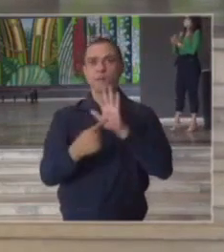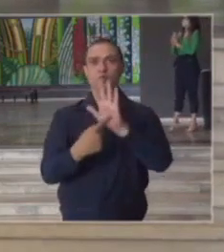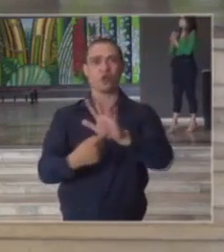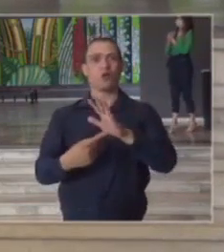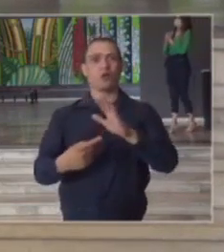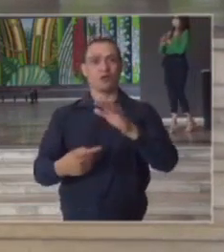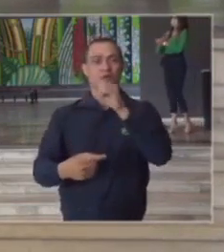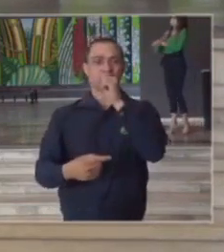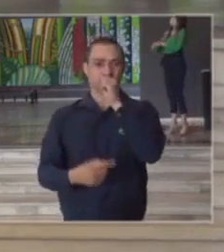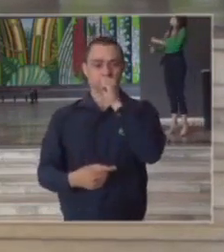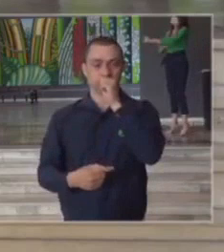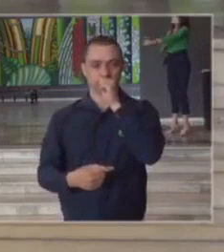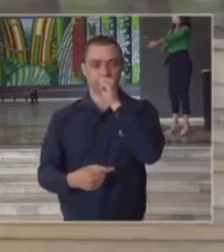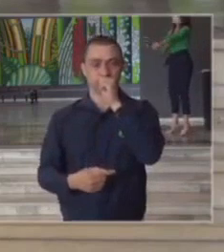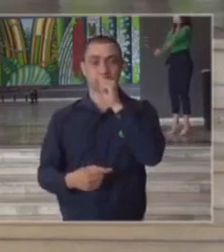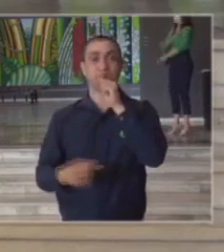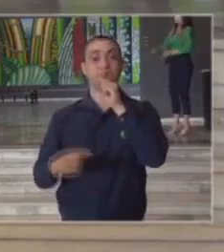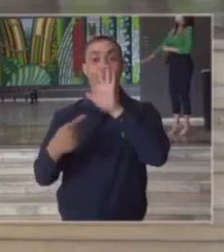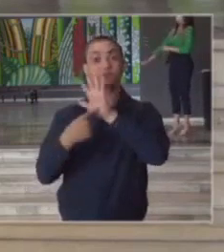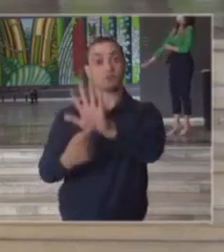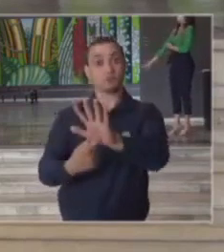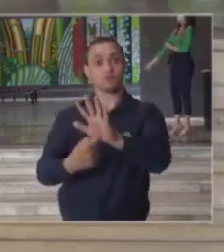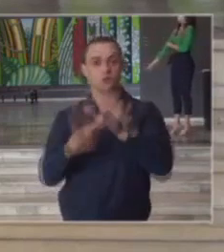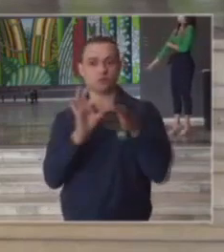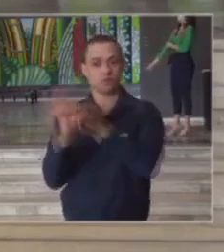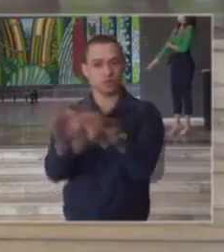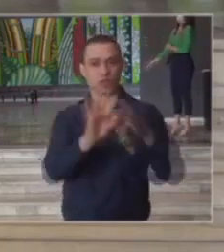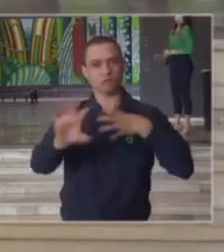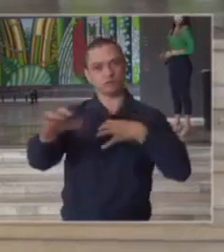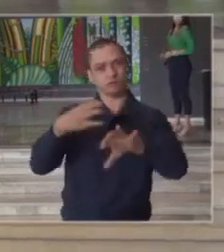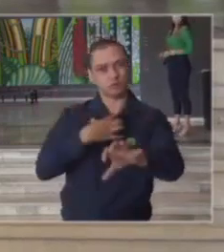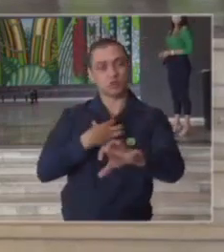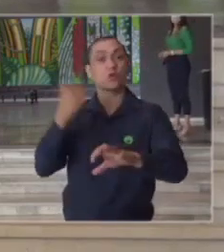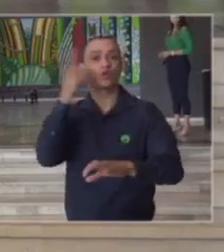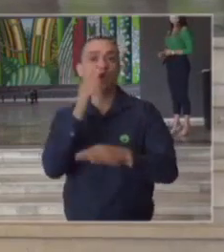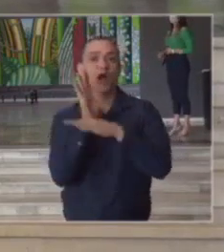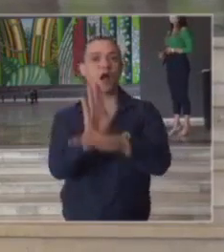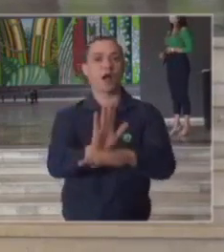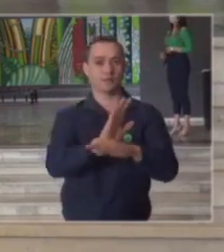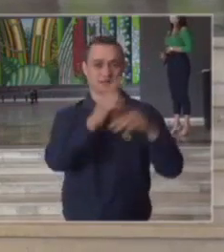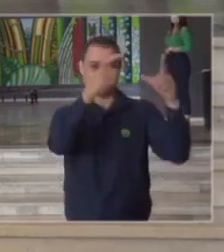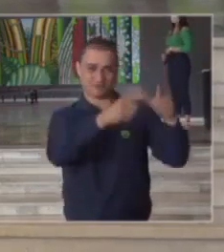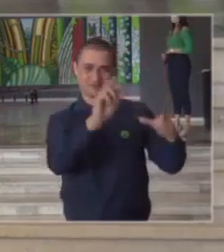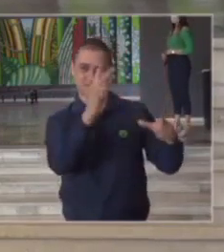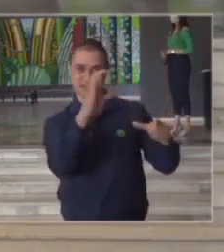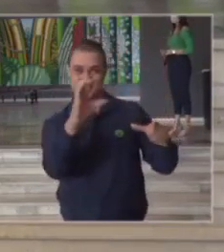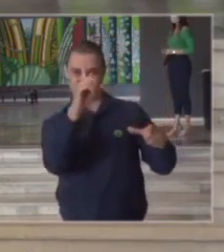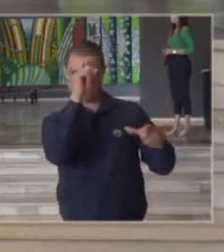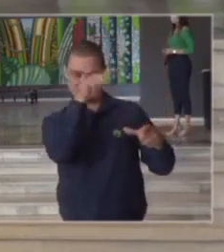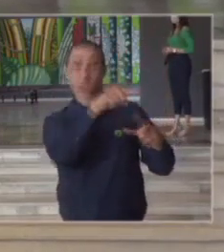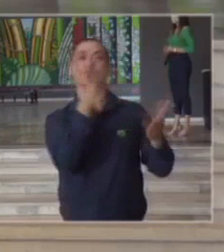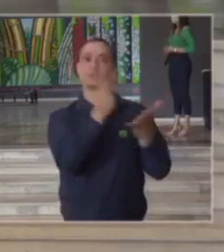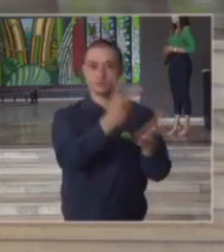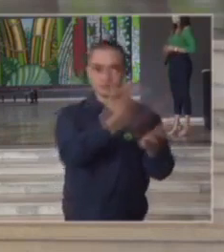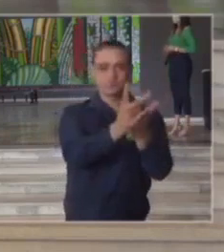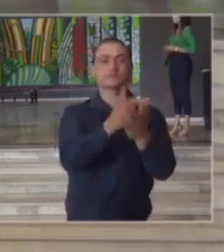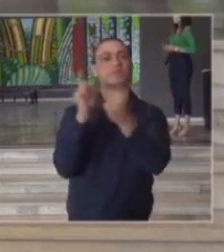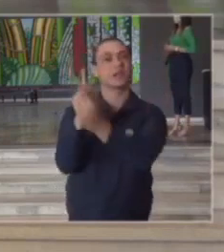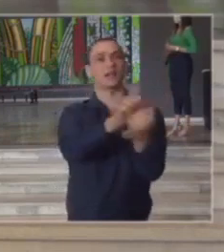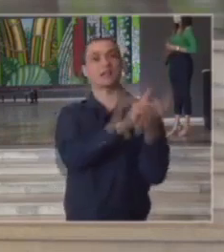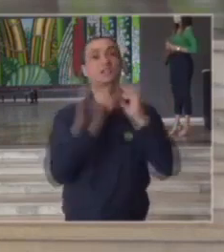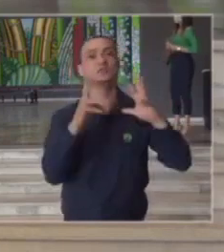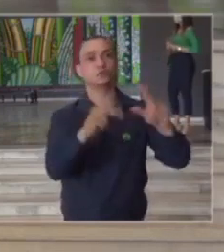solidariedade e união tem contribuído para que o complexo do Hospital das Clínicas possa continuar atendendo